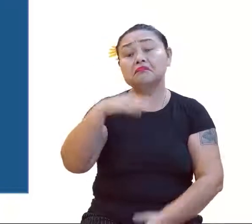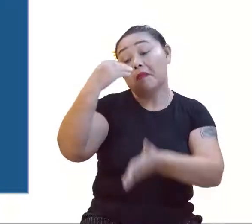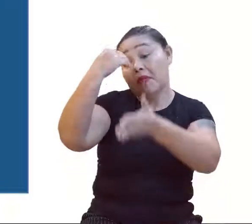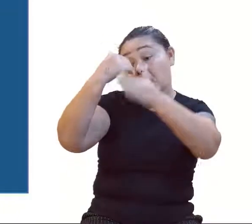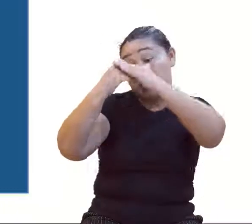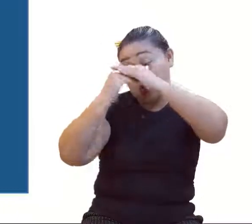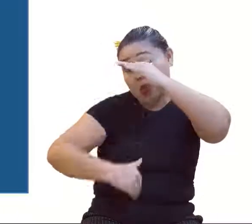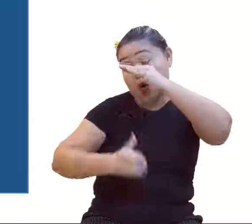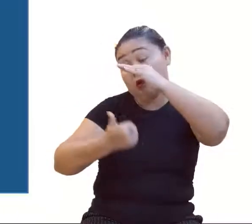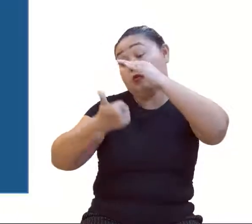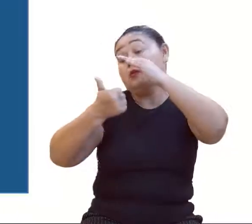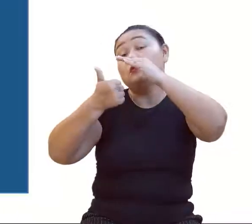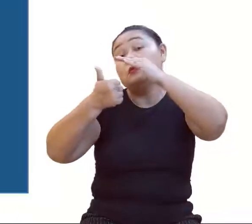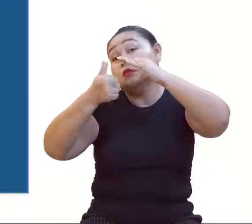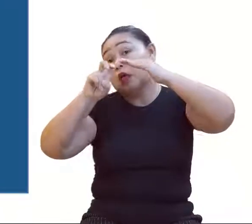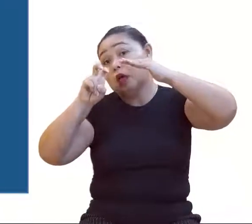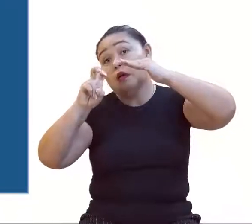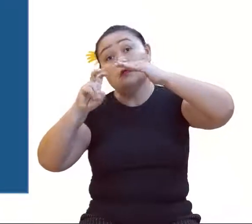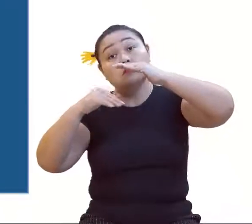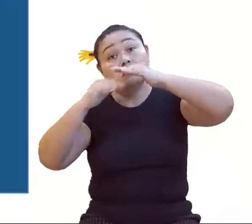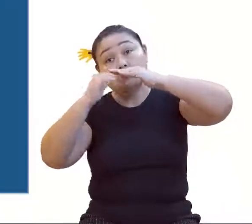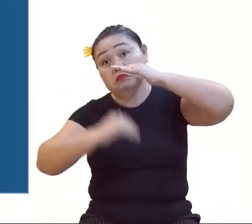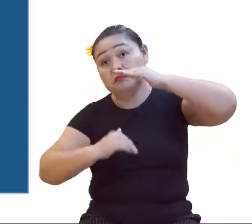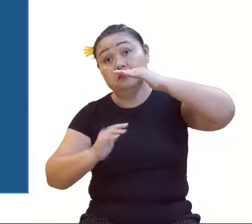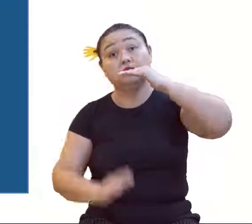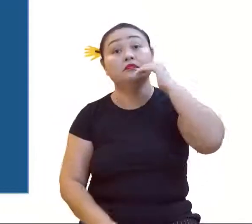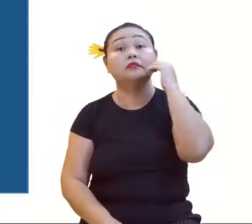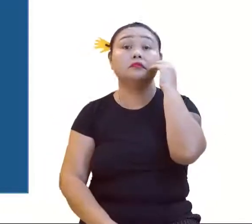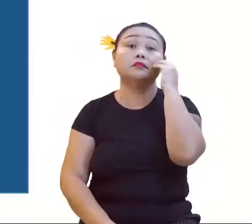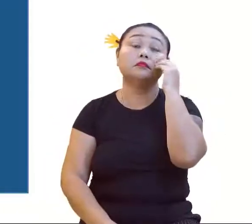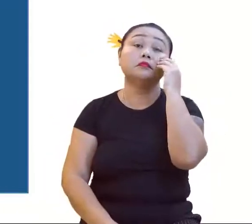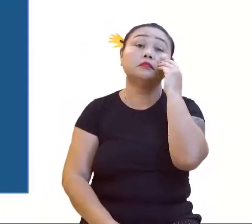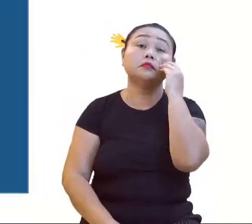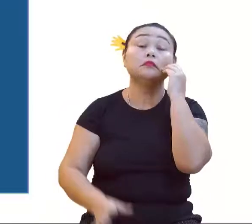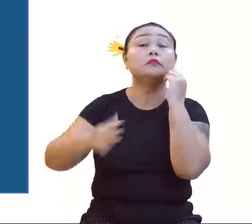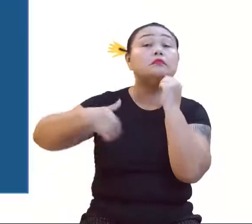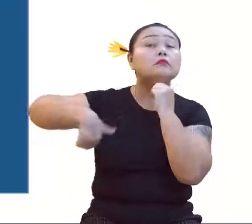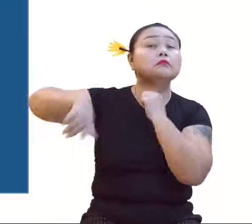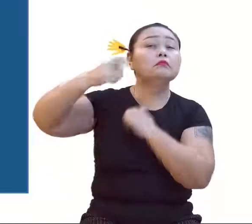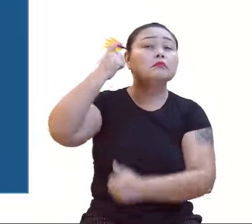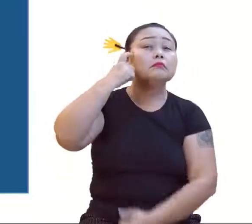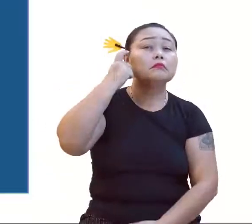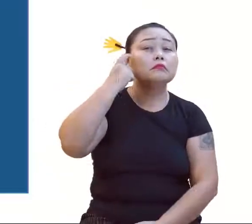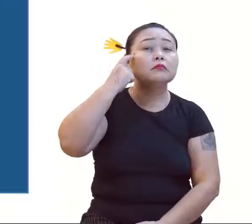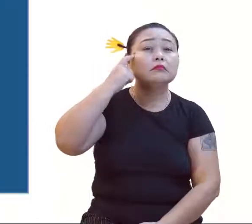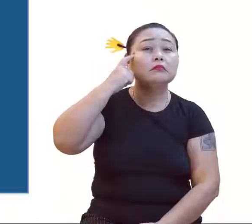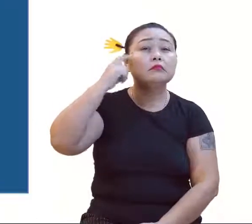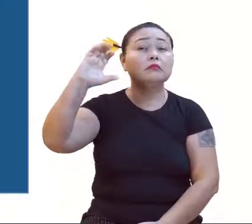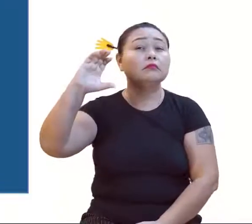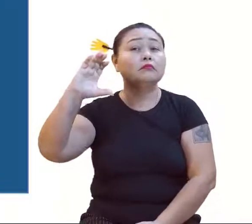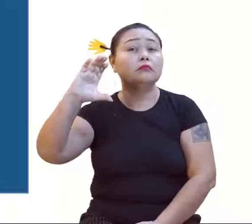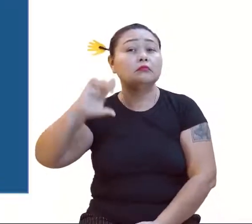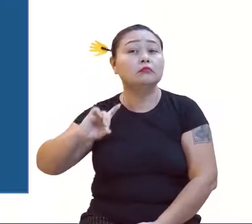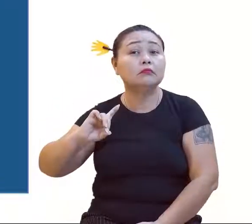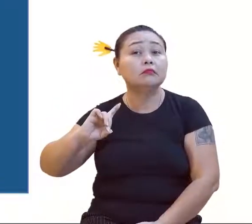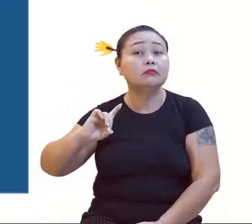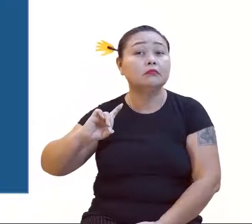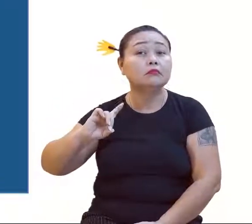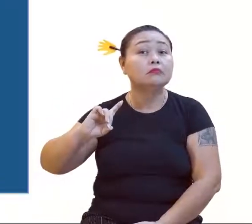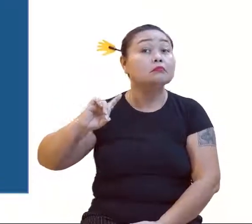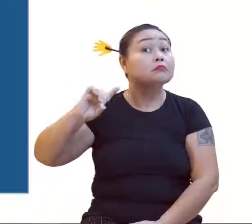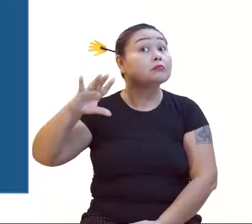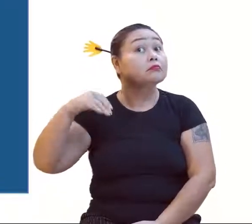15. Então, pode ser a A. Não pode ser. E a galera está pensando entre a letra C e a letra D,